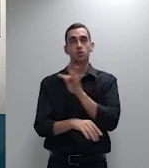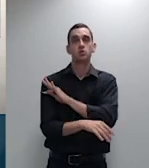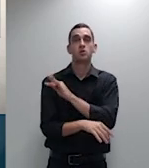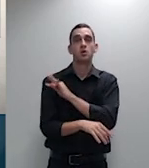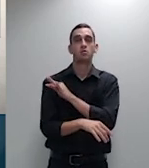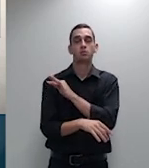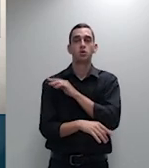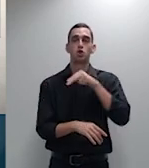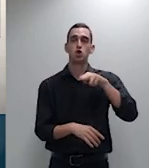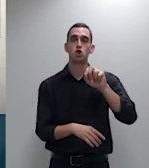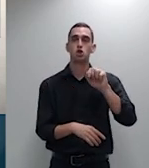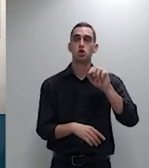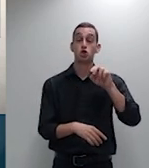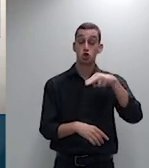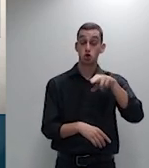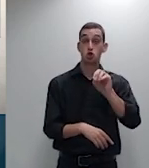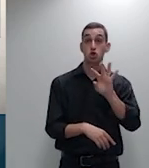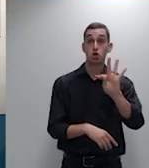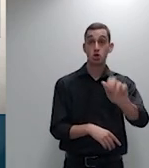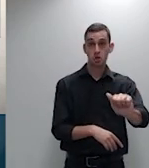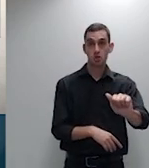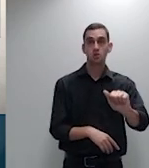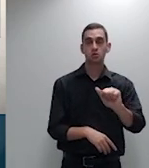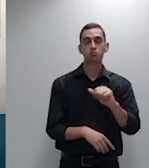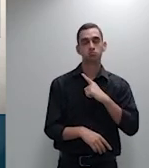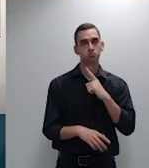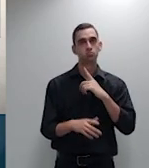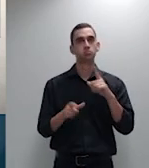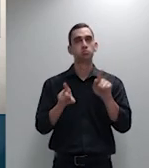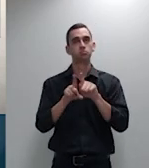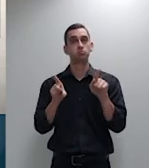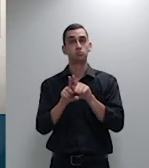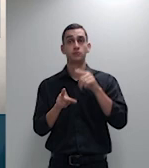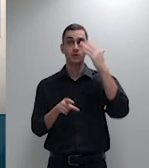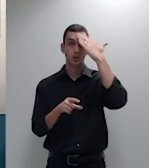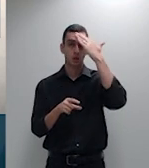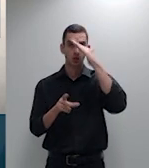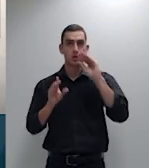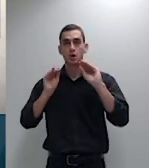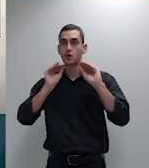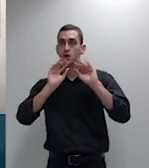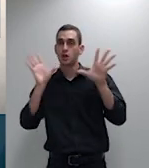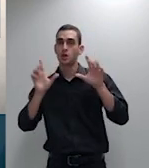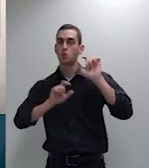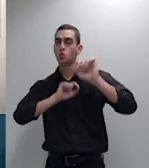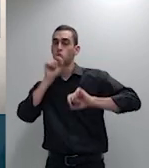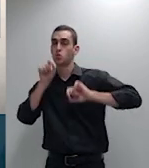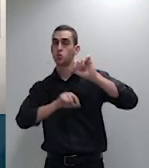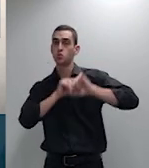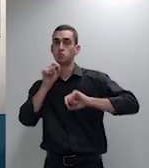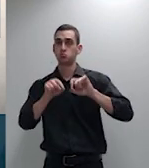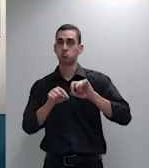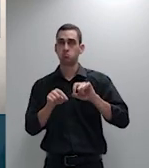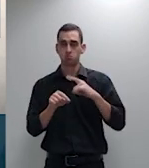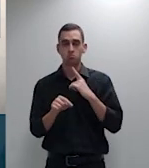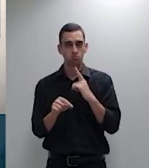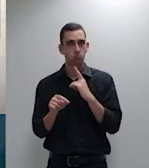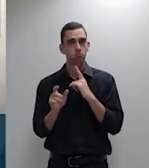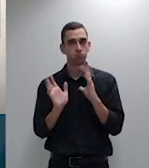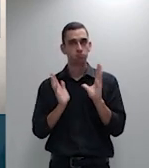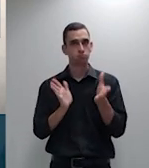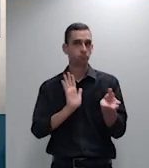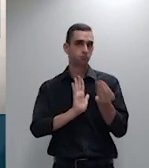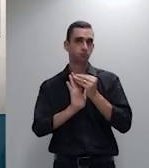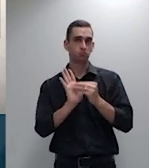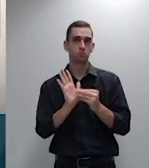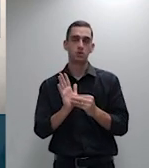comprovando no que entender houver abusividade específica o que poderia ensejar acolhido então